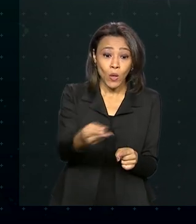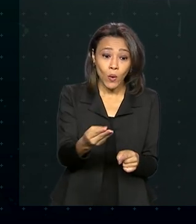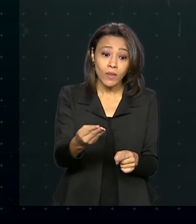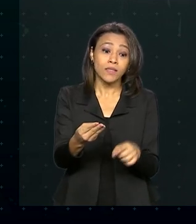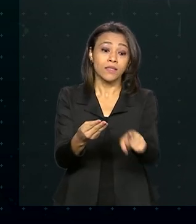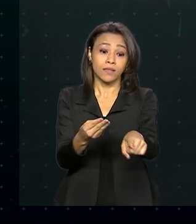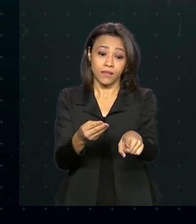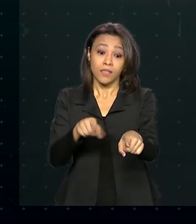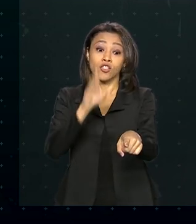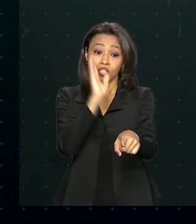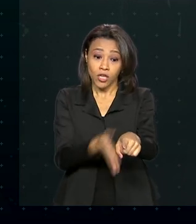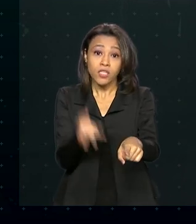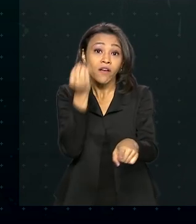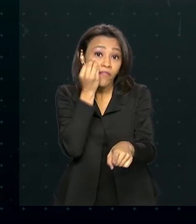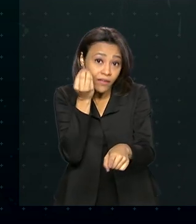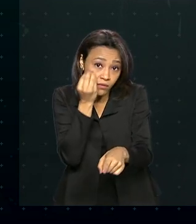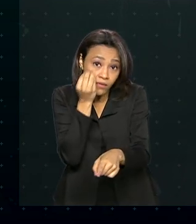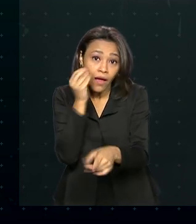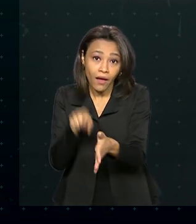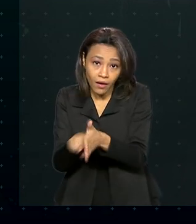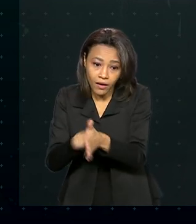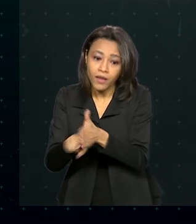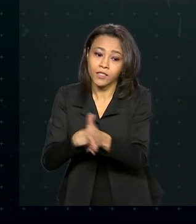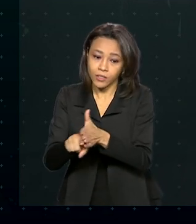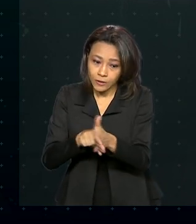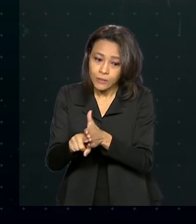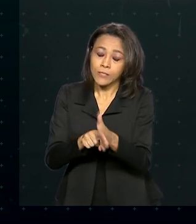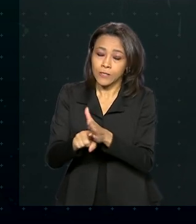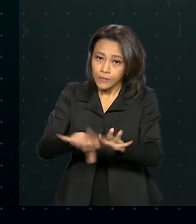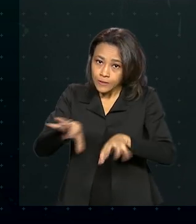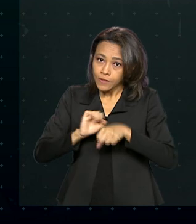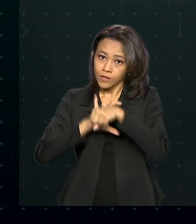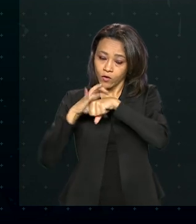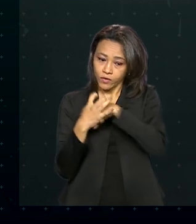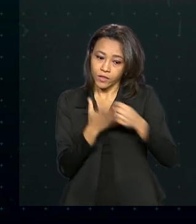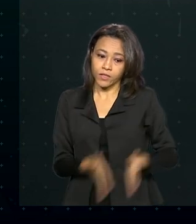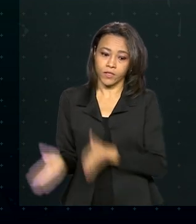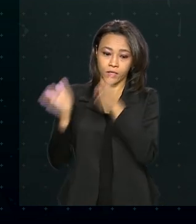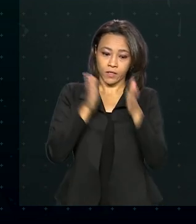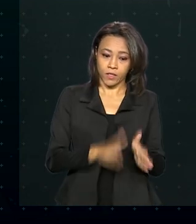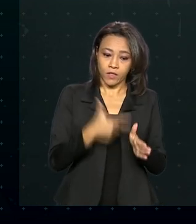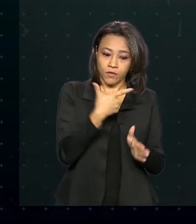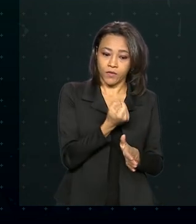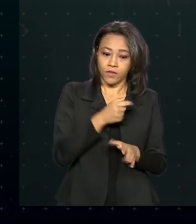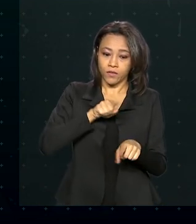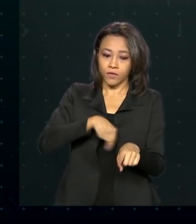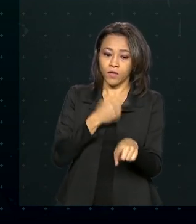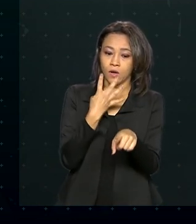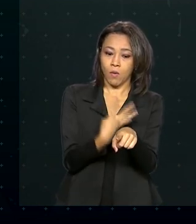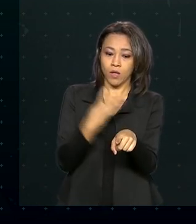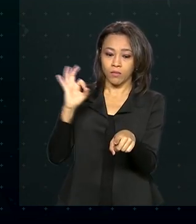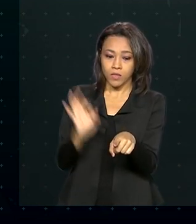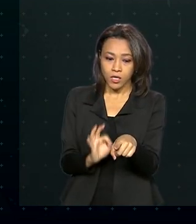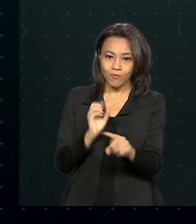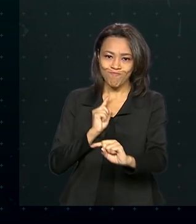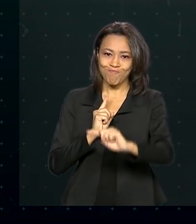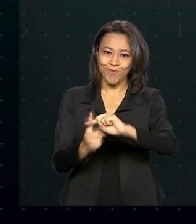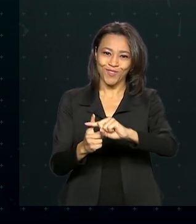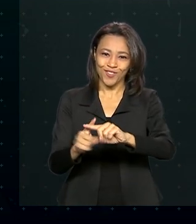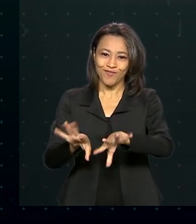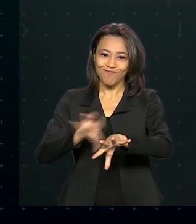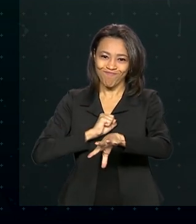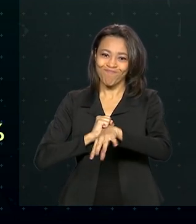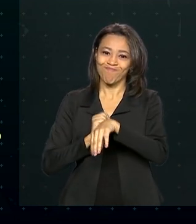haviam feito algum teste diagnóstico da Covid-19. 20,4% obtiveram resultado positivo